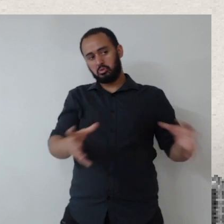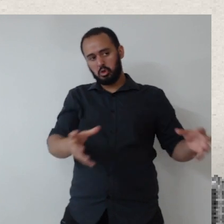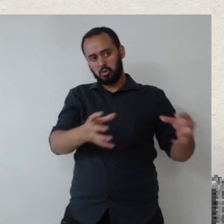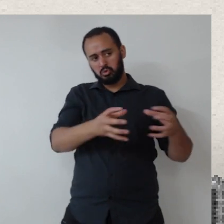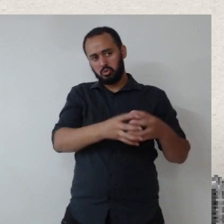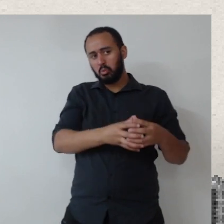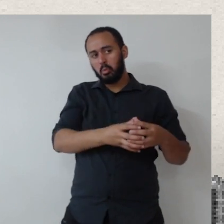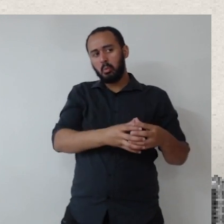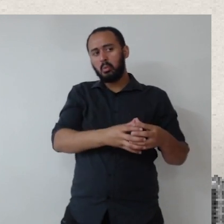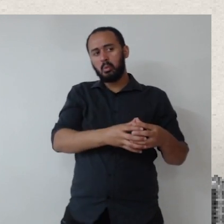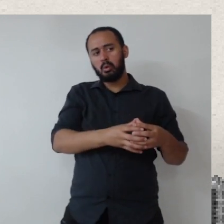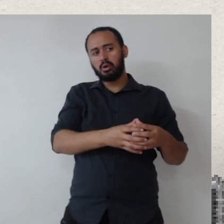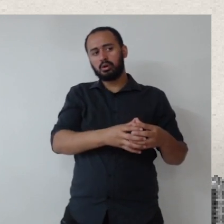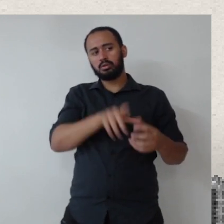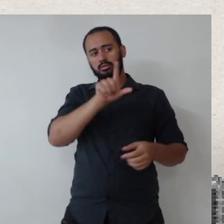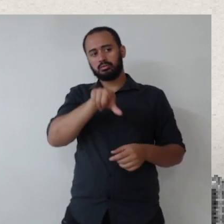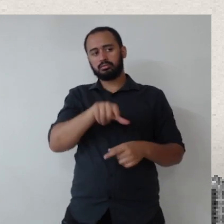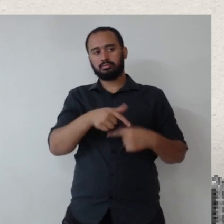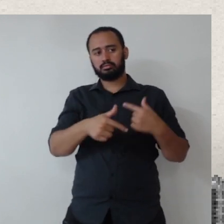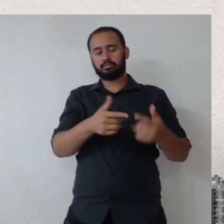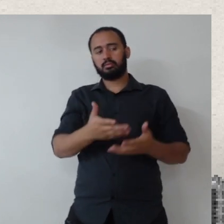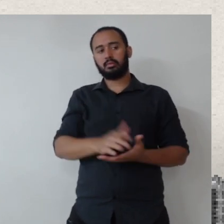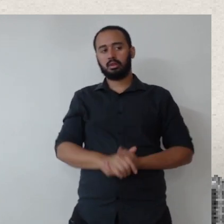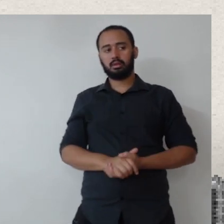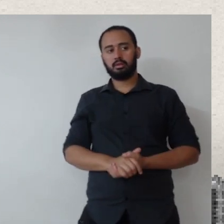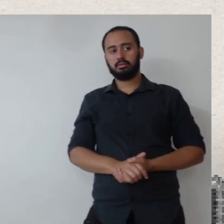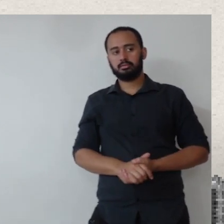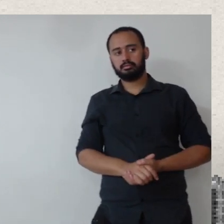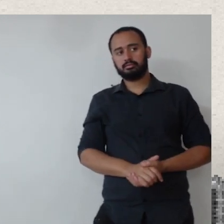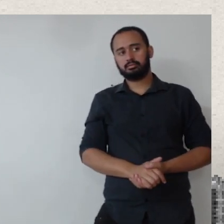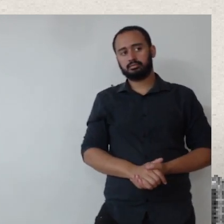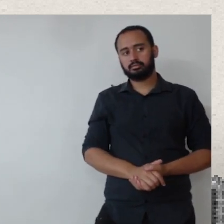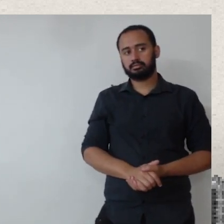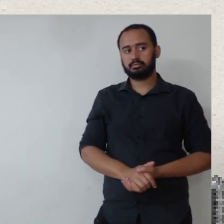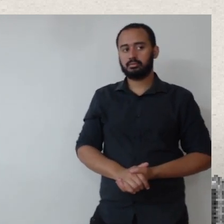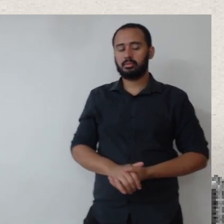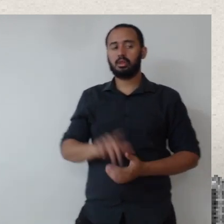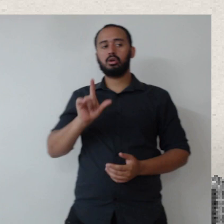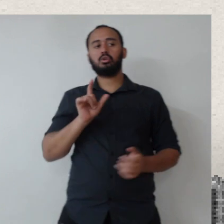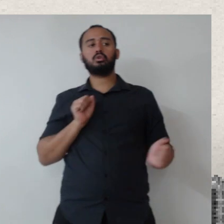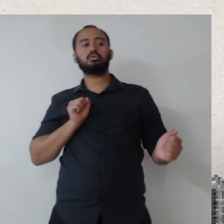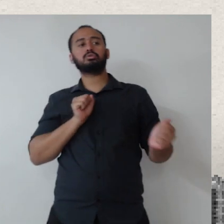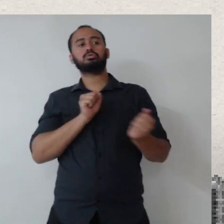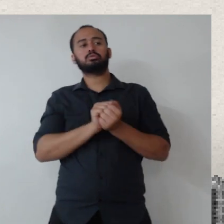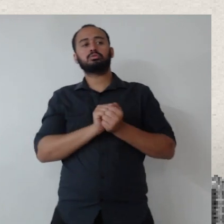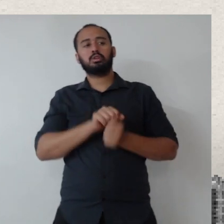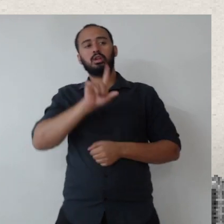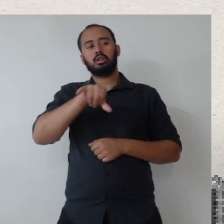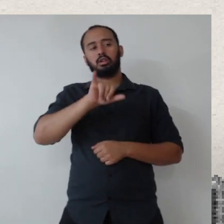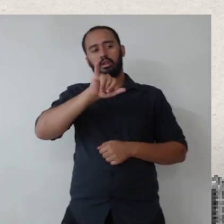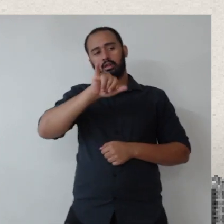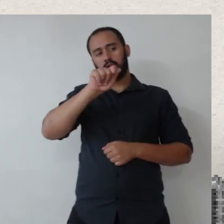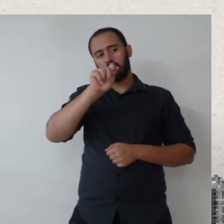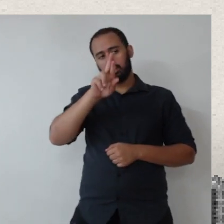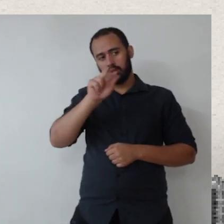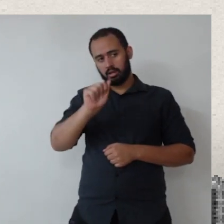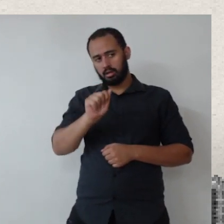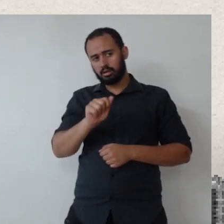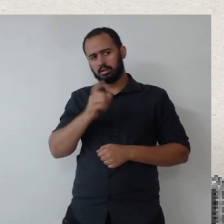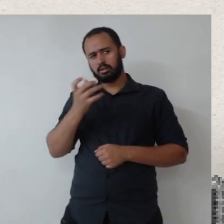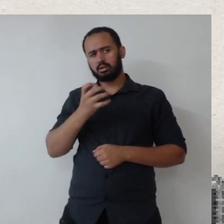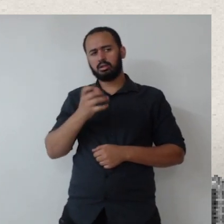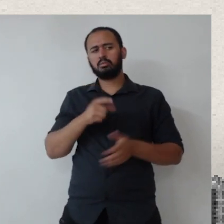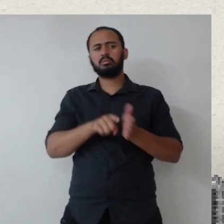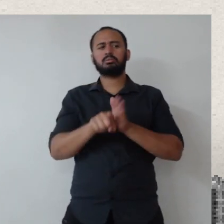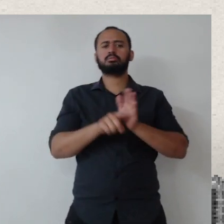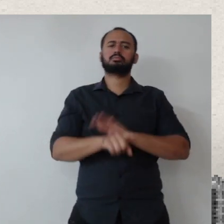no âmbito de suas competências. É isso. Até aproveitando o gancho dessa pergunta, a Yara está... Não